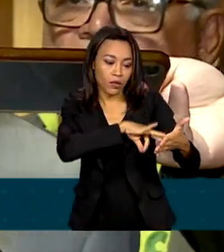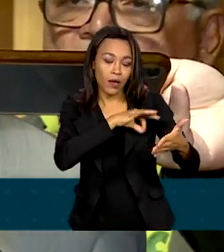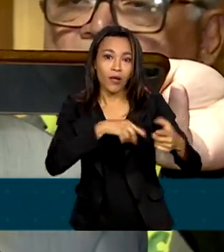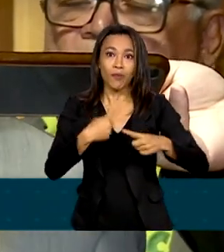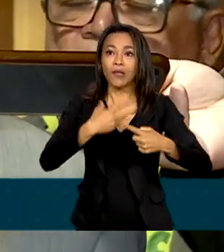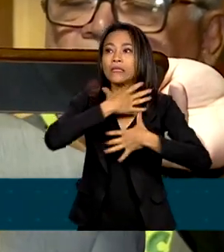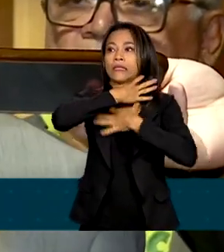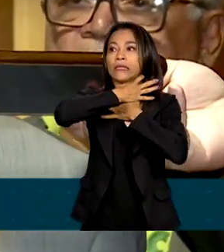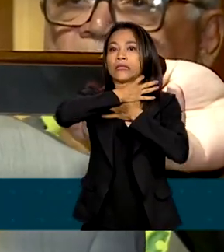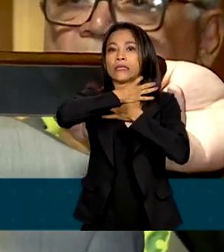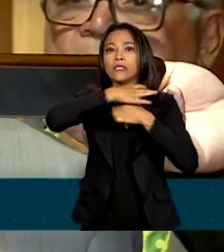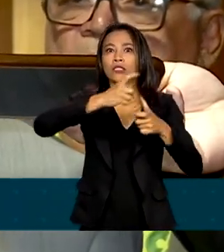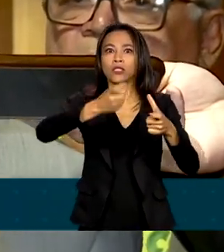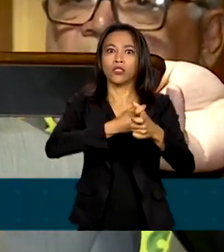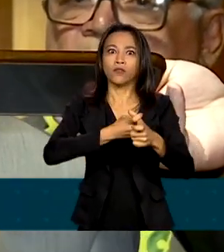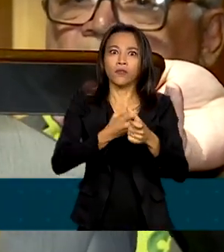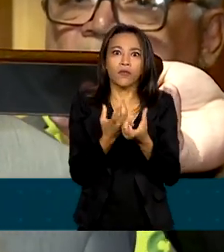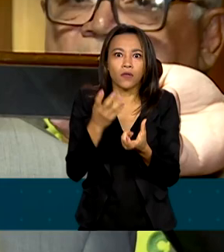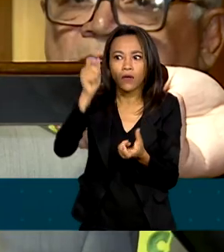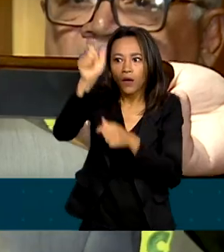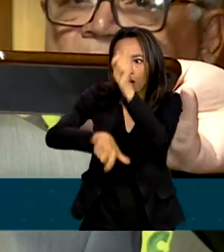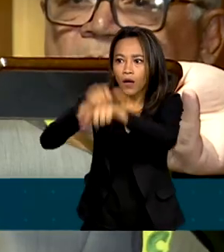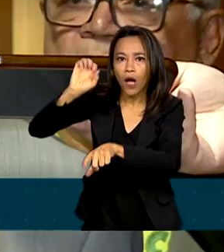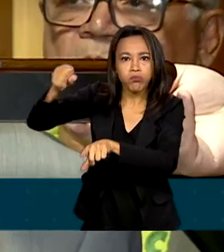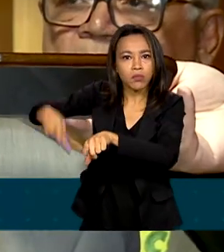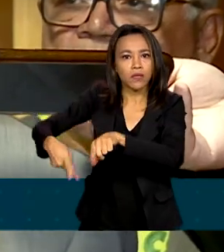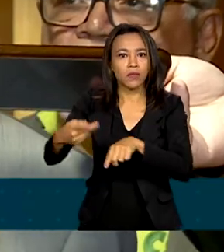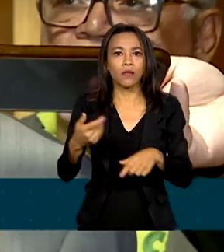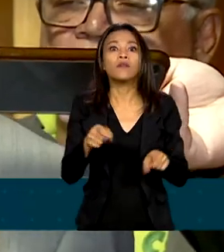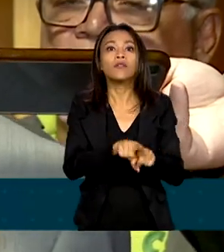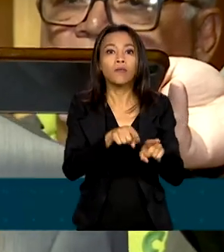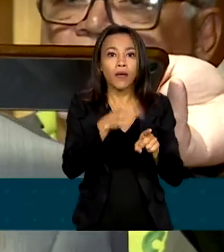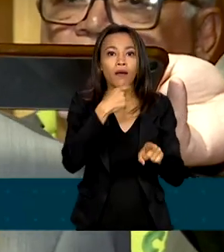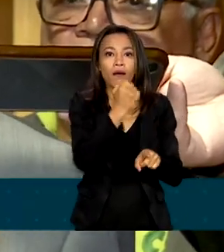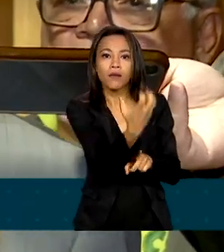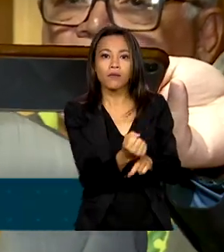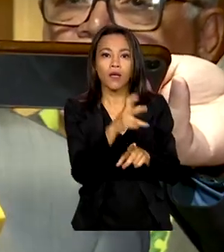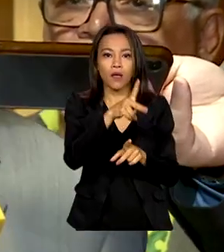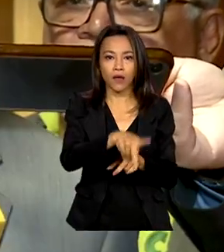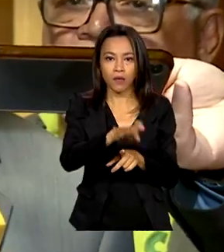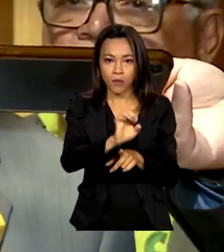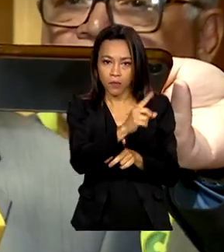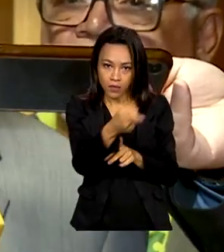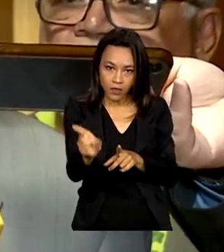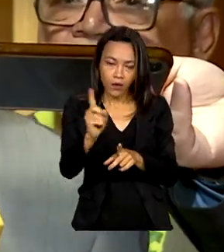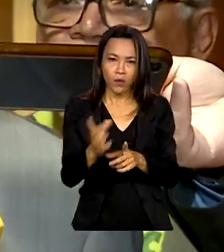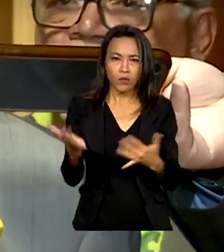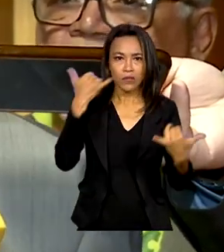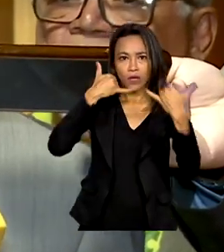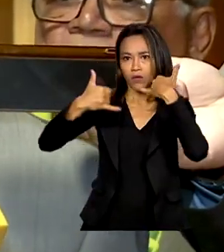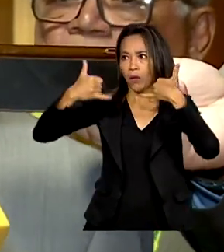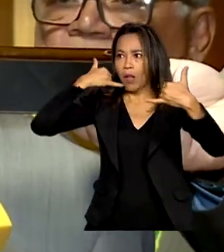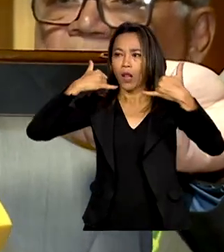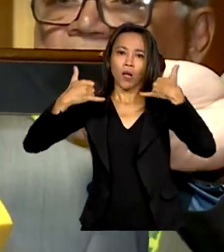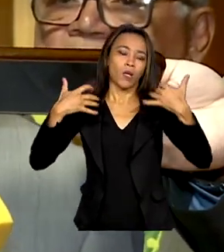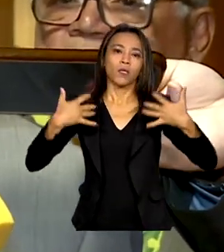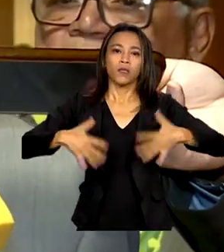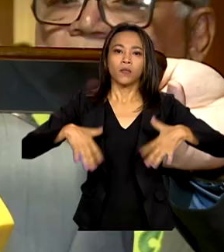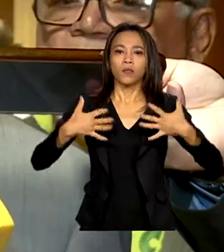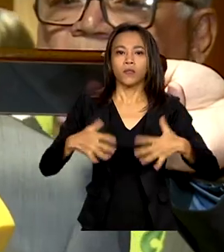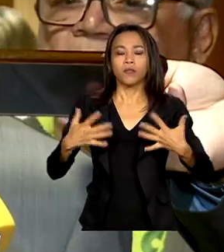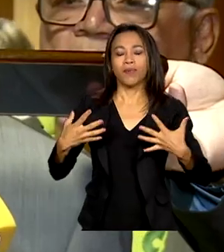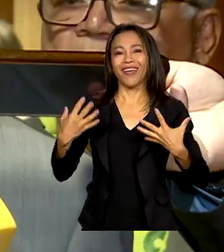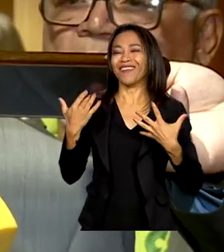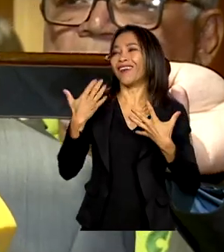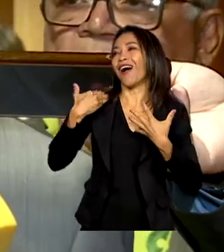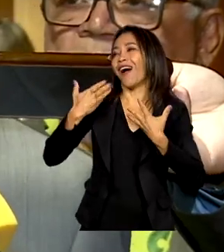grandes quantidades de aposentados e pensionistas e os assédios indevidos, os telefonemas, as pressões que vendem ilusão para